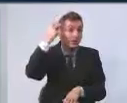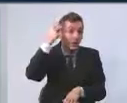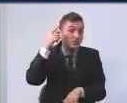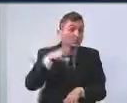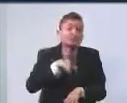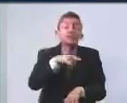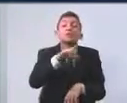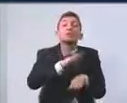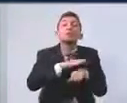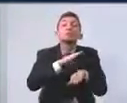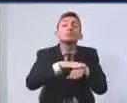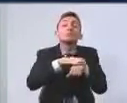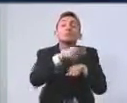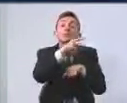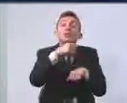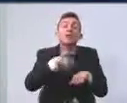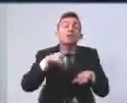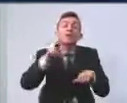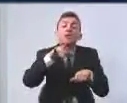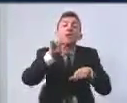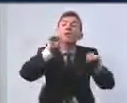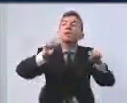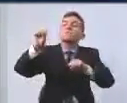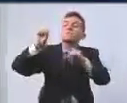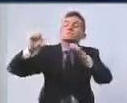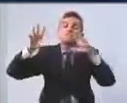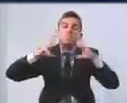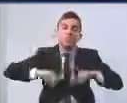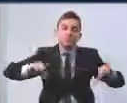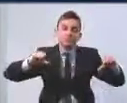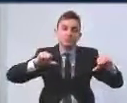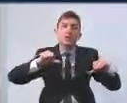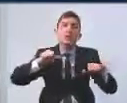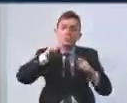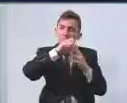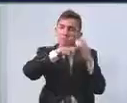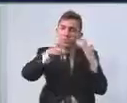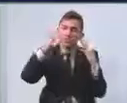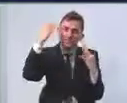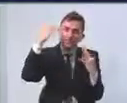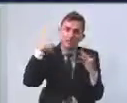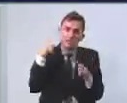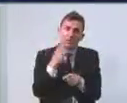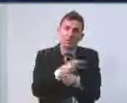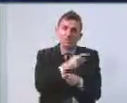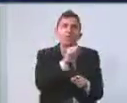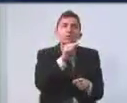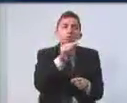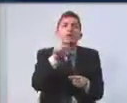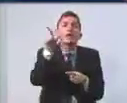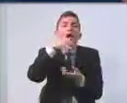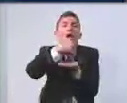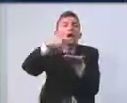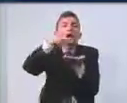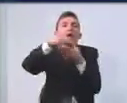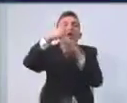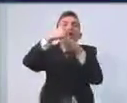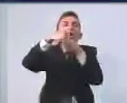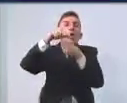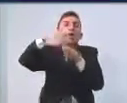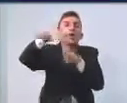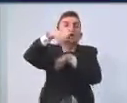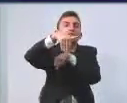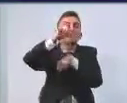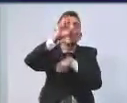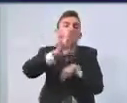higienização, limpeza. O maior exemplo nós vimos há alguns meses atrás, com a Operação Cracolândia. Viram